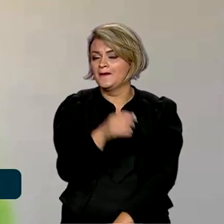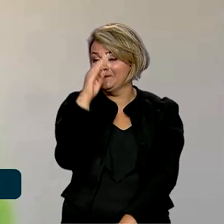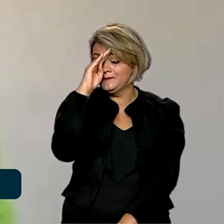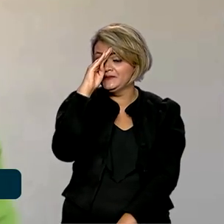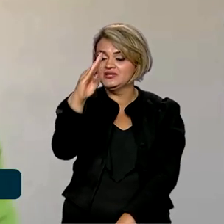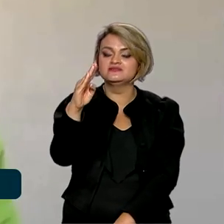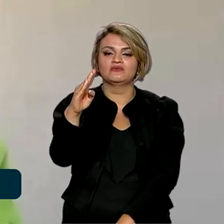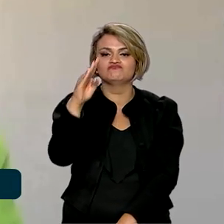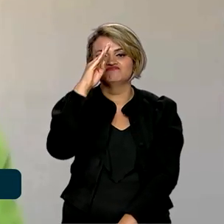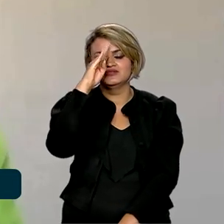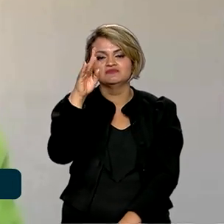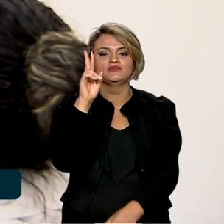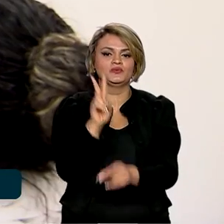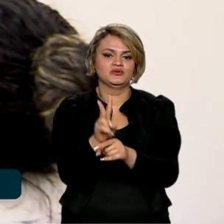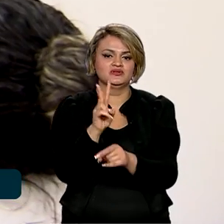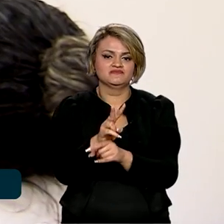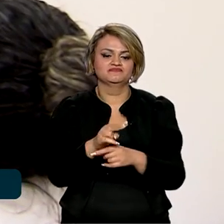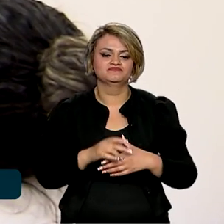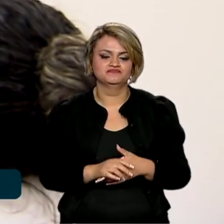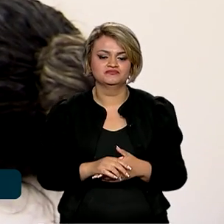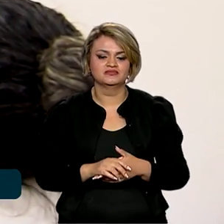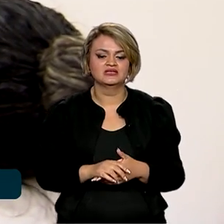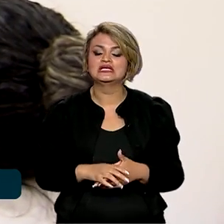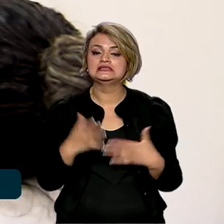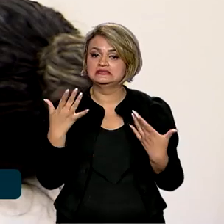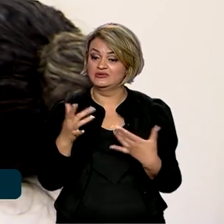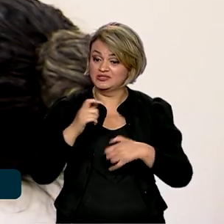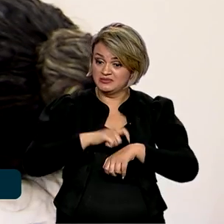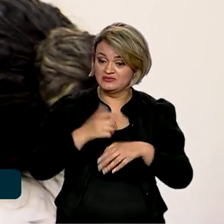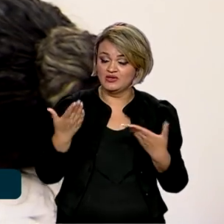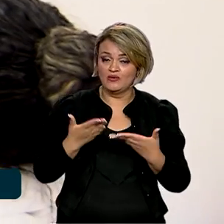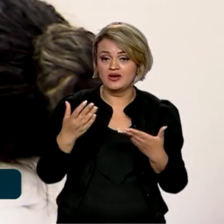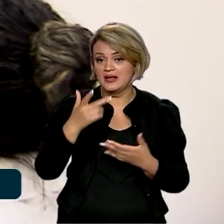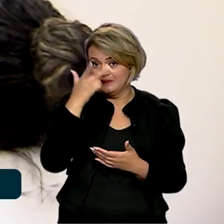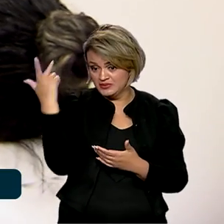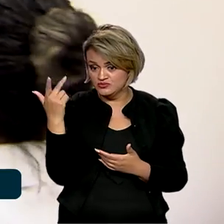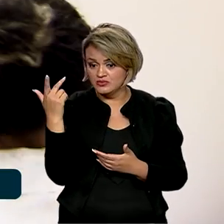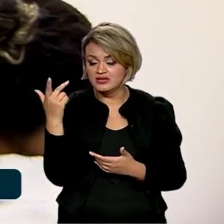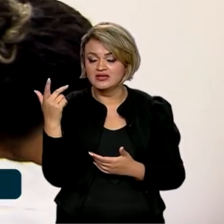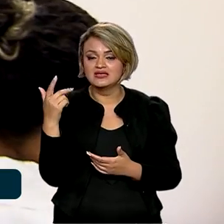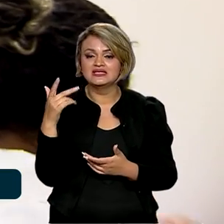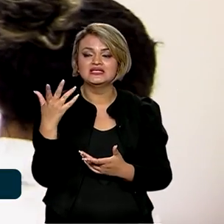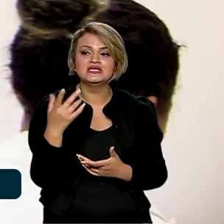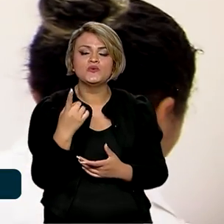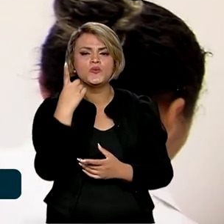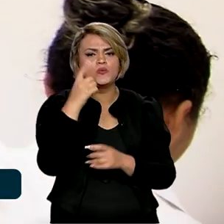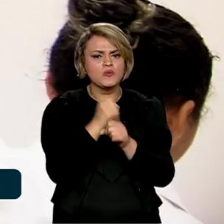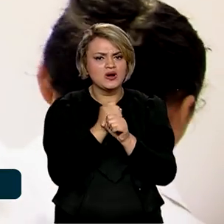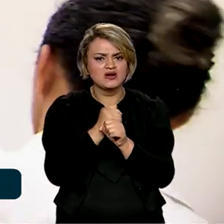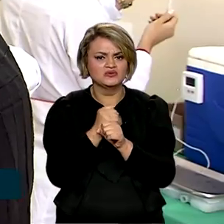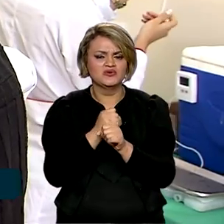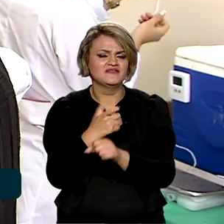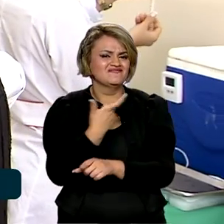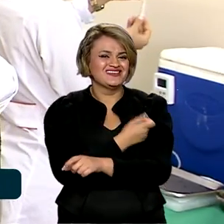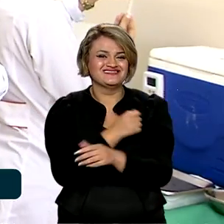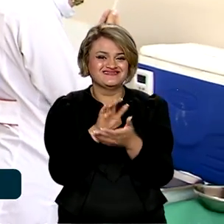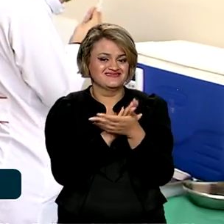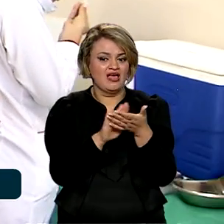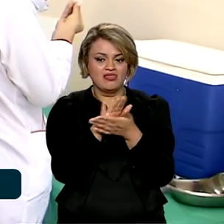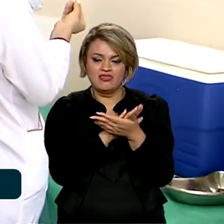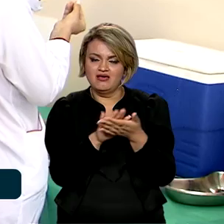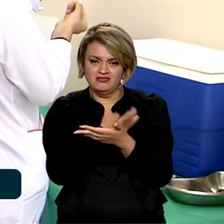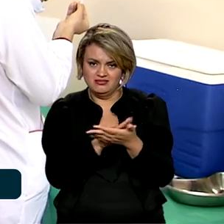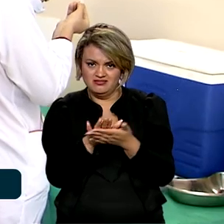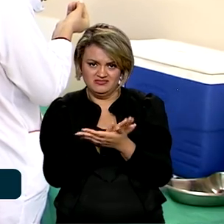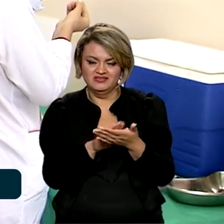melhor forma de proteção. Então, nesse momento, aquelas pessoas que estão há mais de um ano sem receber uma dose